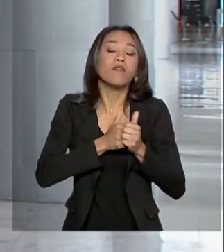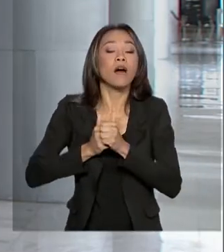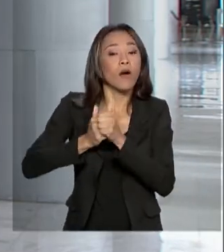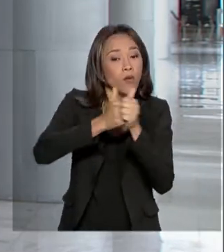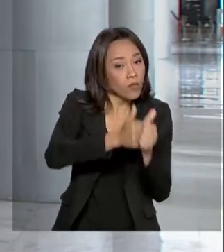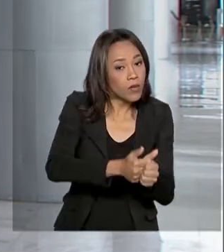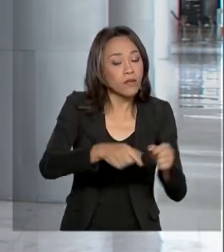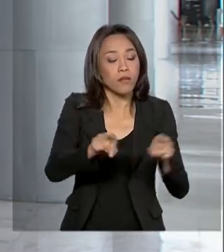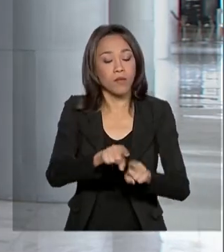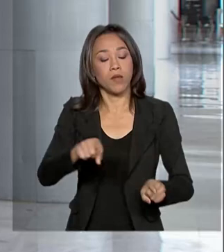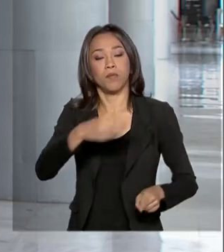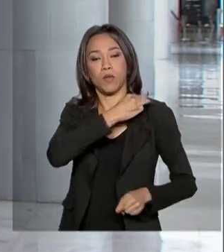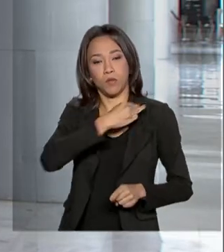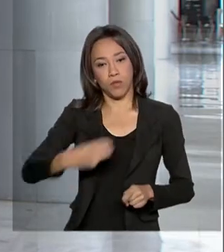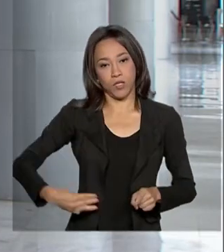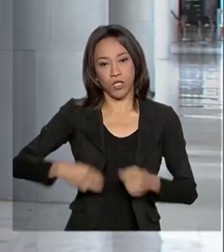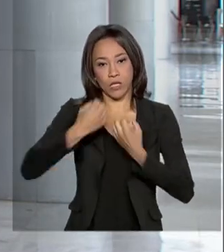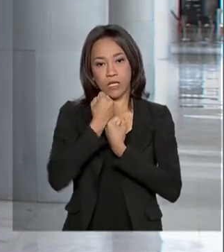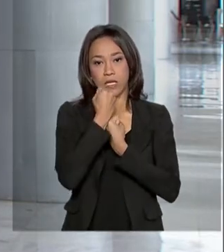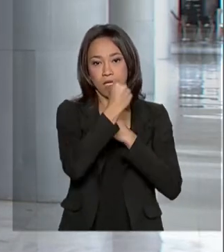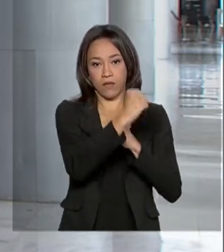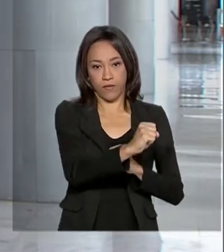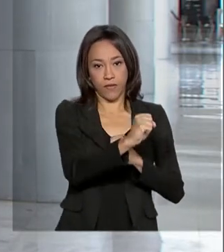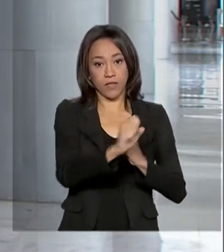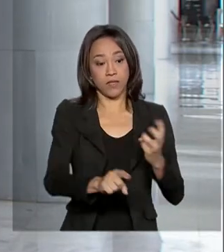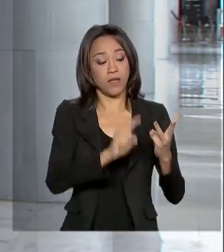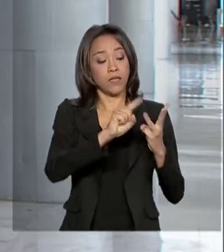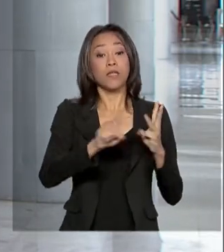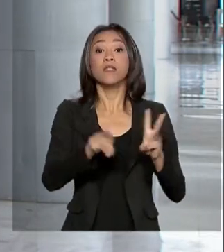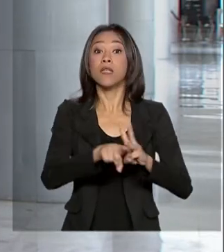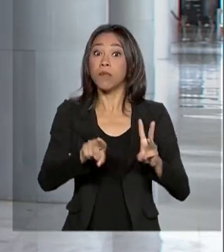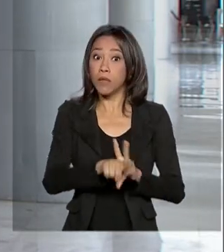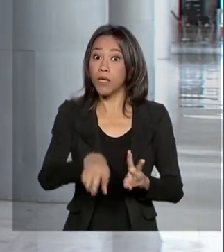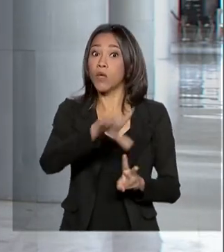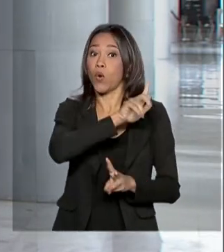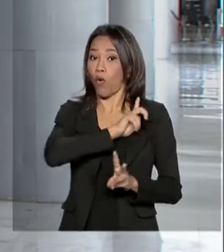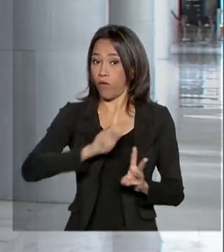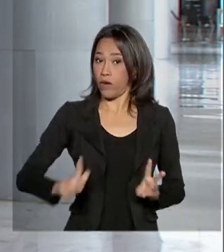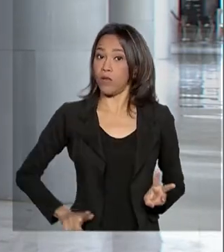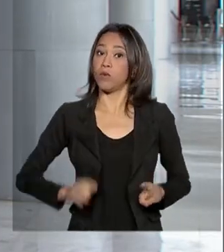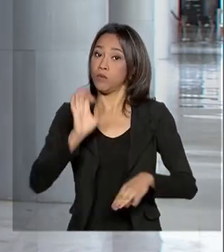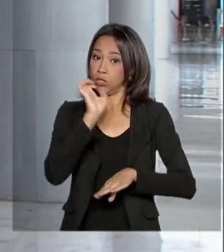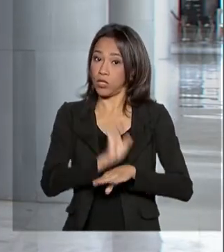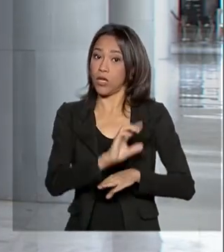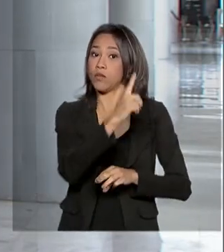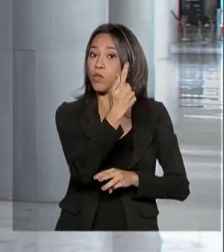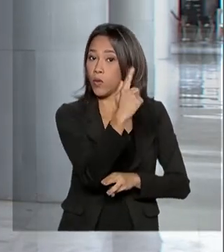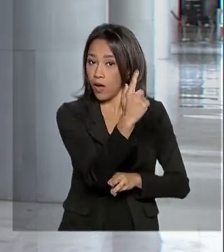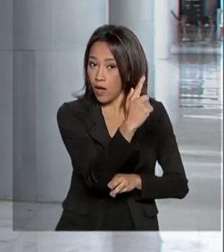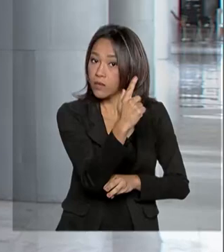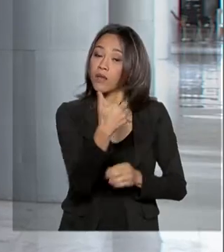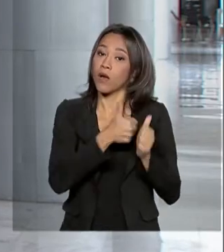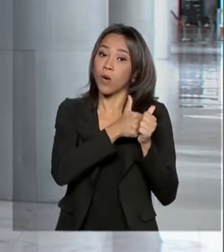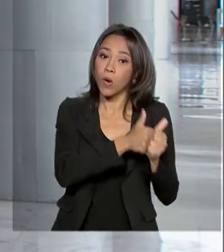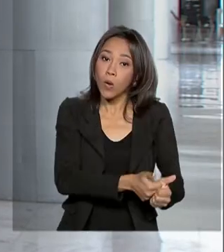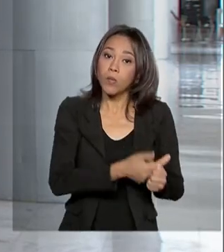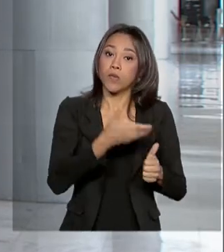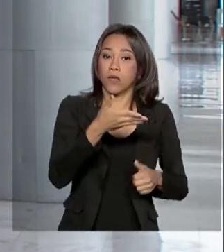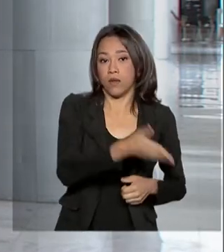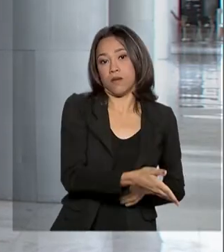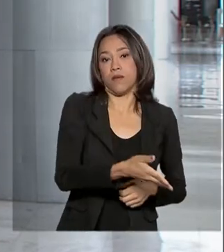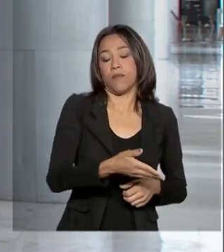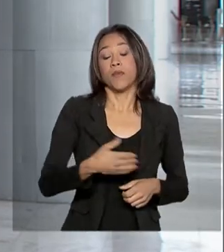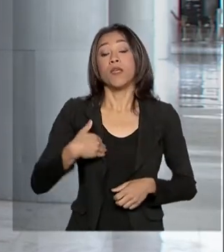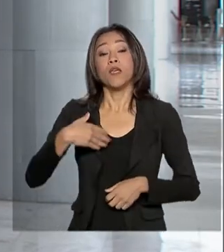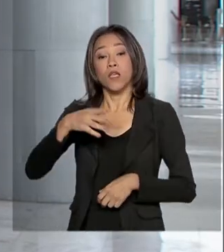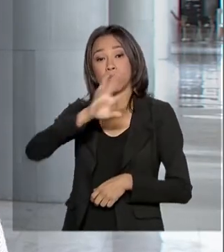ministro da Defesa, Fernando Azevedo e Silva, e pelo governador de Goiás, Ronaldo Caiado. E o presidente Jair Bolsonaro está, neste